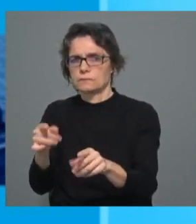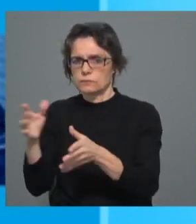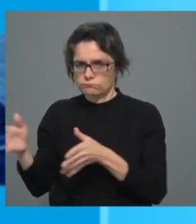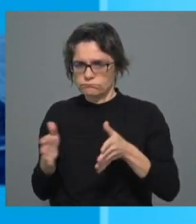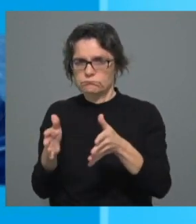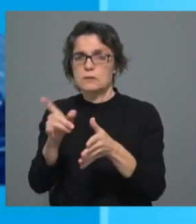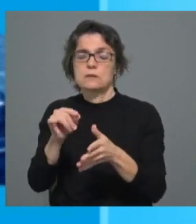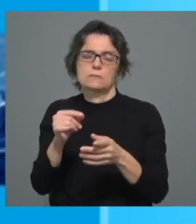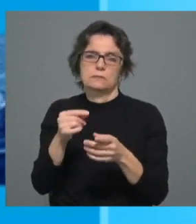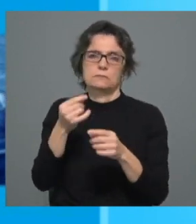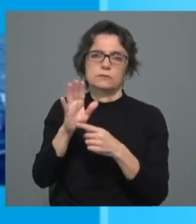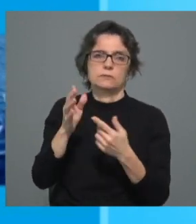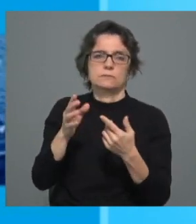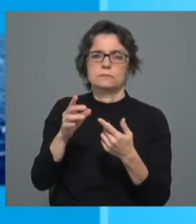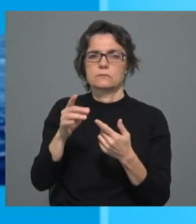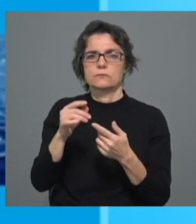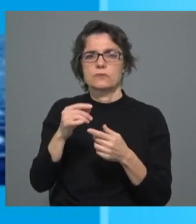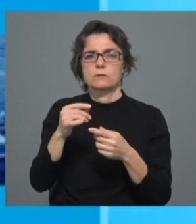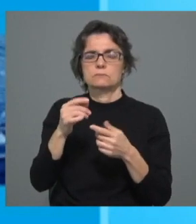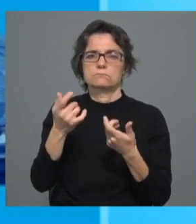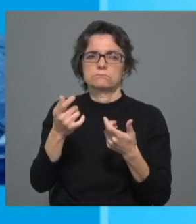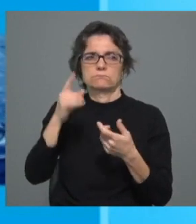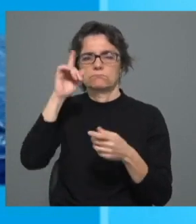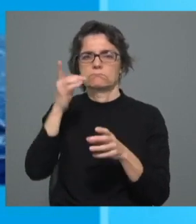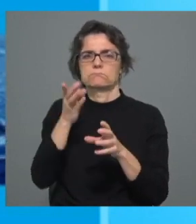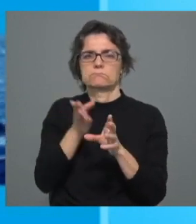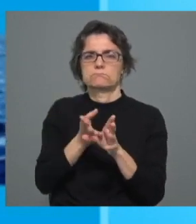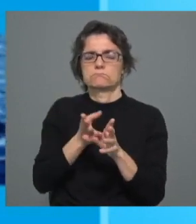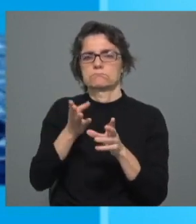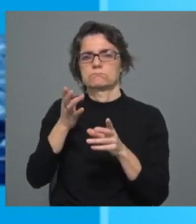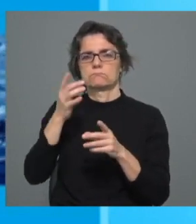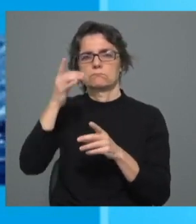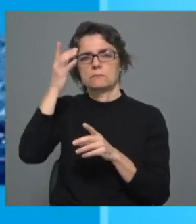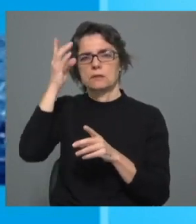especialistas na área da psicologia, da saúde mental, etc.